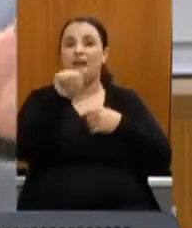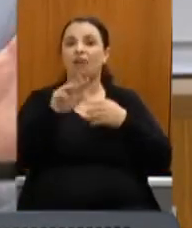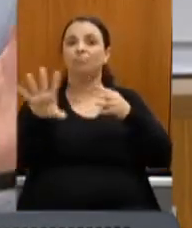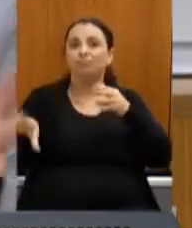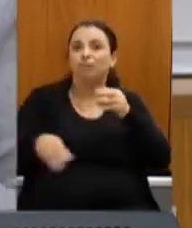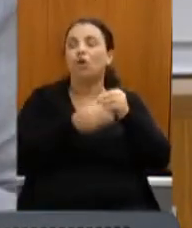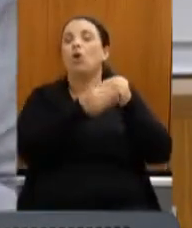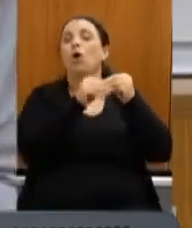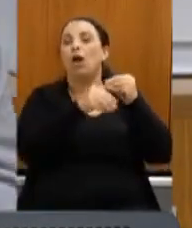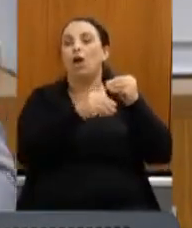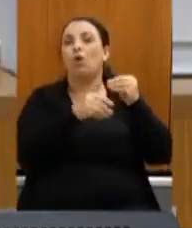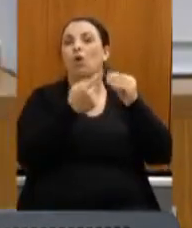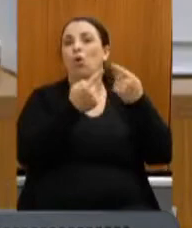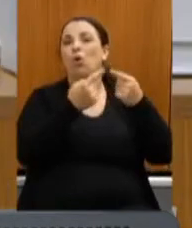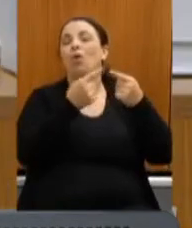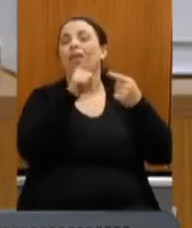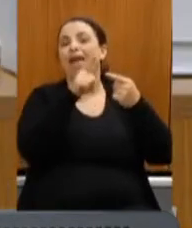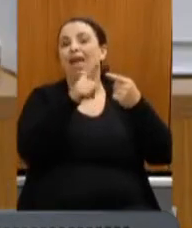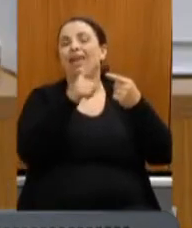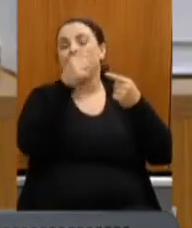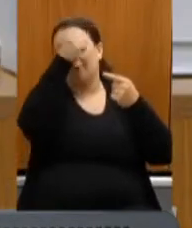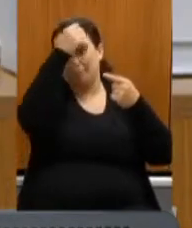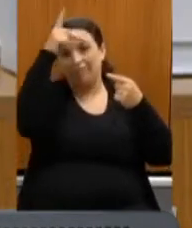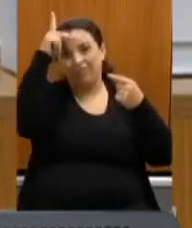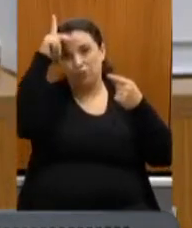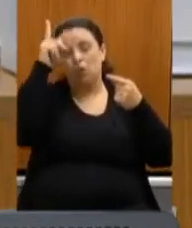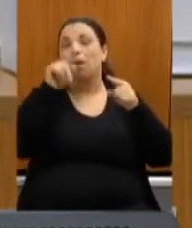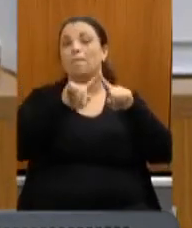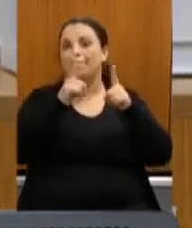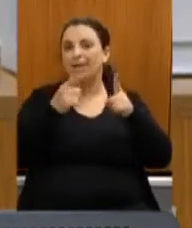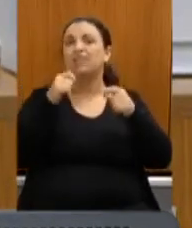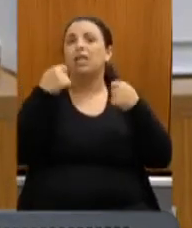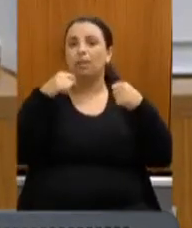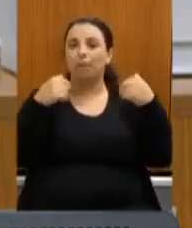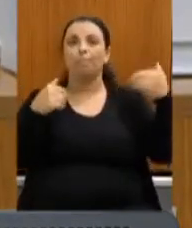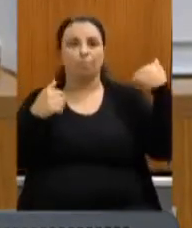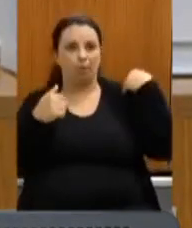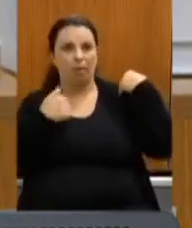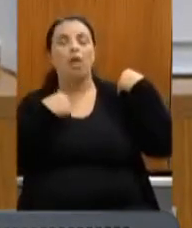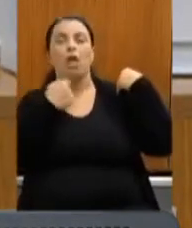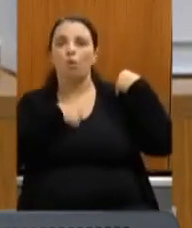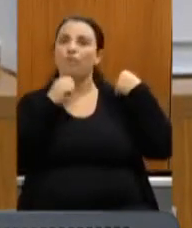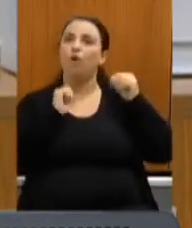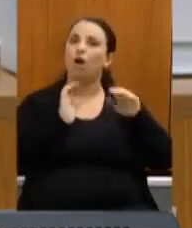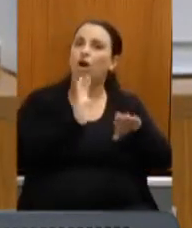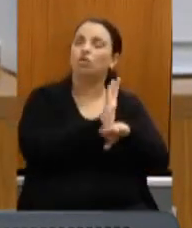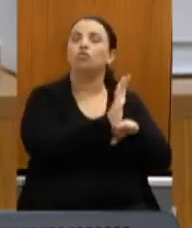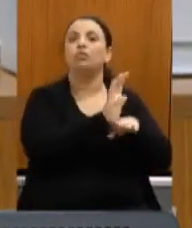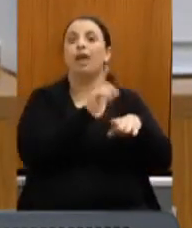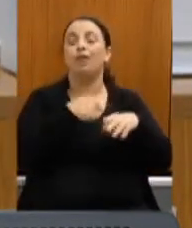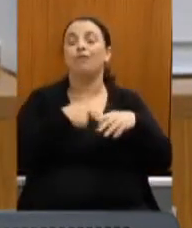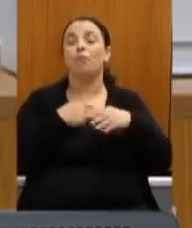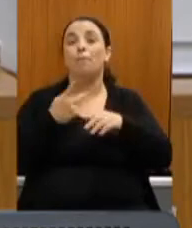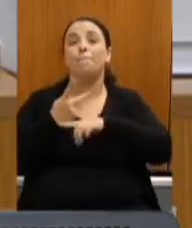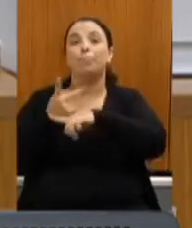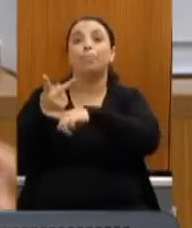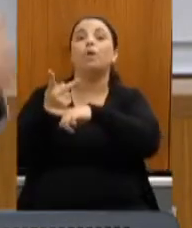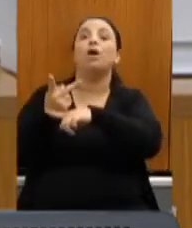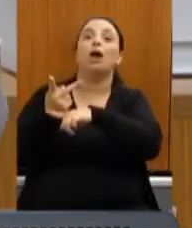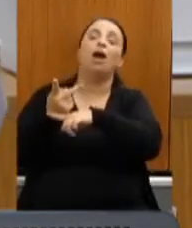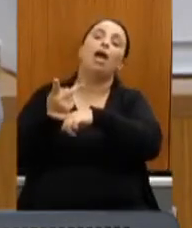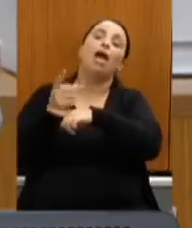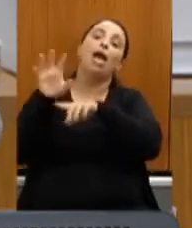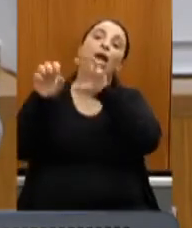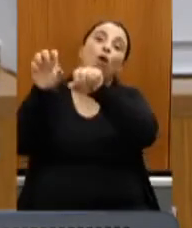prefeito na prefeitura mas conte comigo vamos buscar também recursos no Ministério do Turismo porque esse é um parque